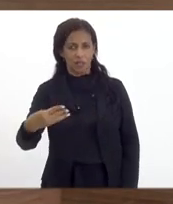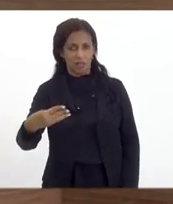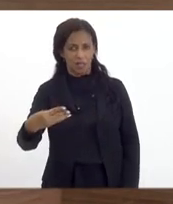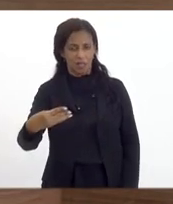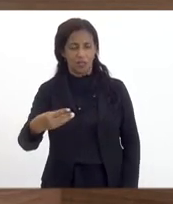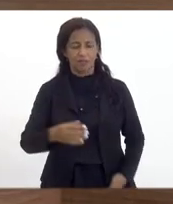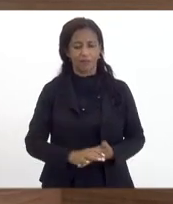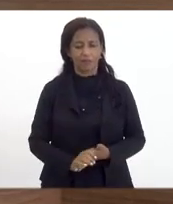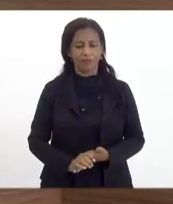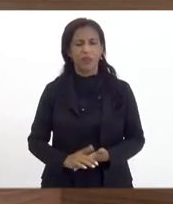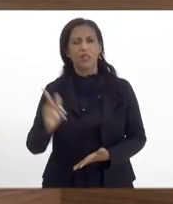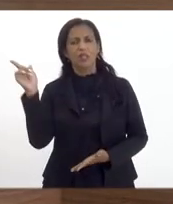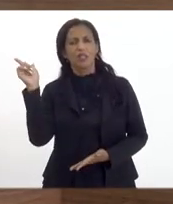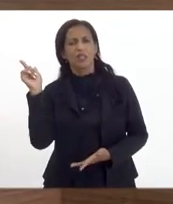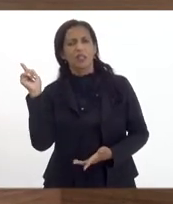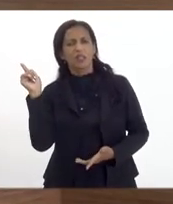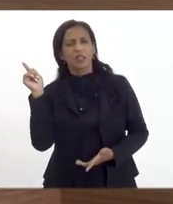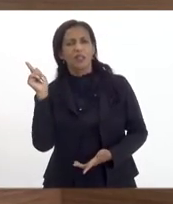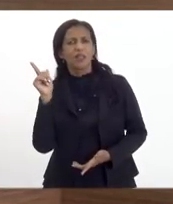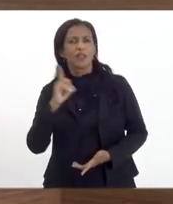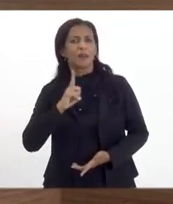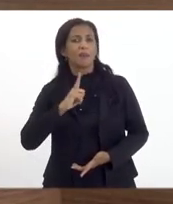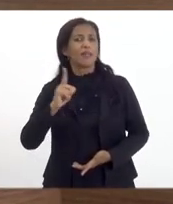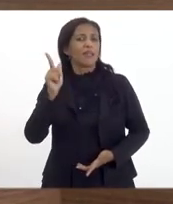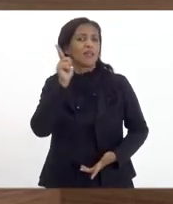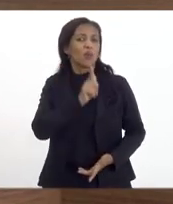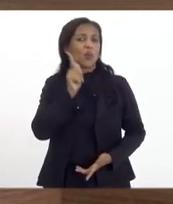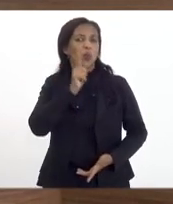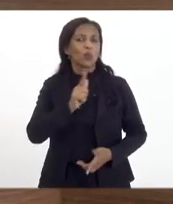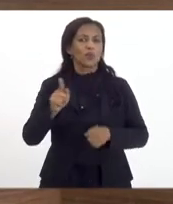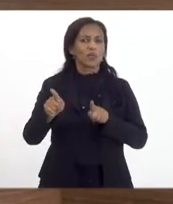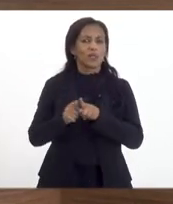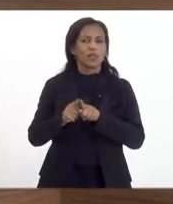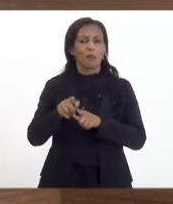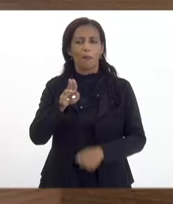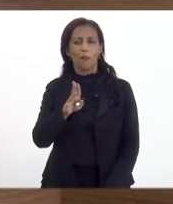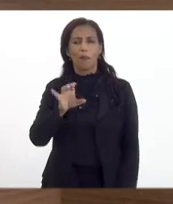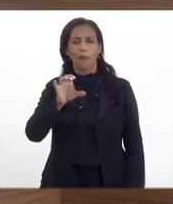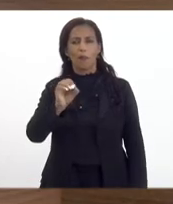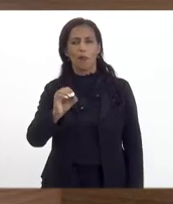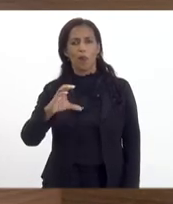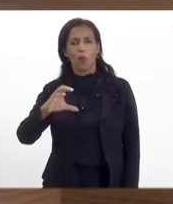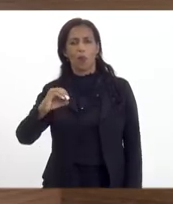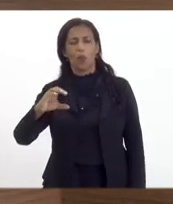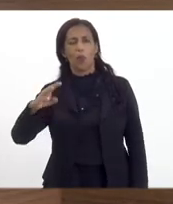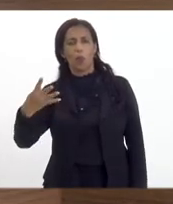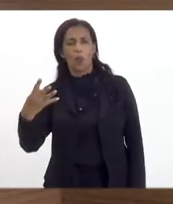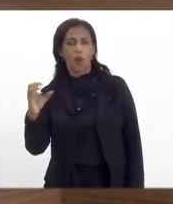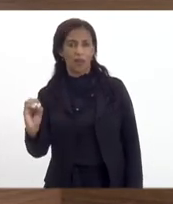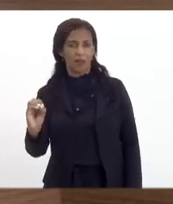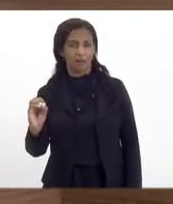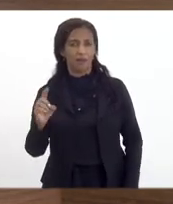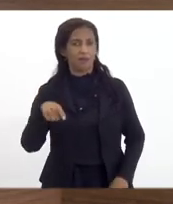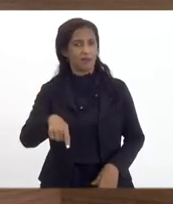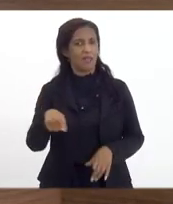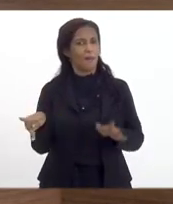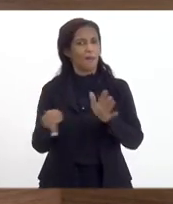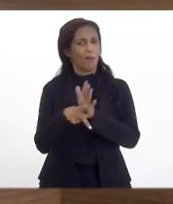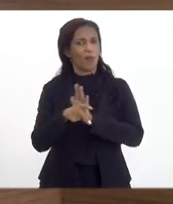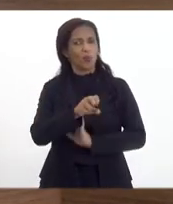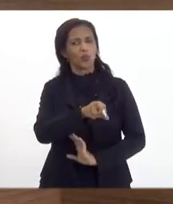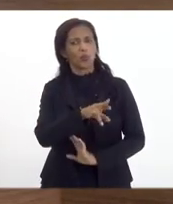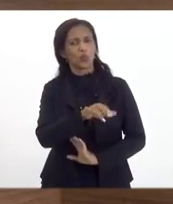Tentamos conquistar também a sessão de qualificação e o bloco 40, que são inerentes ao submarino nuclear. E também